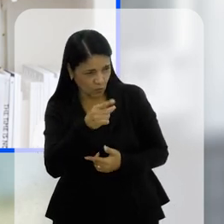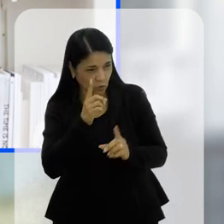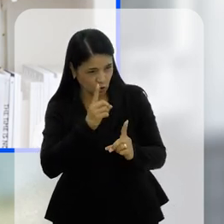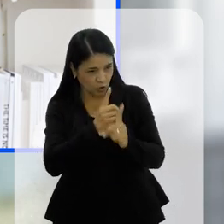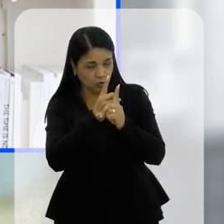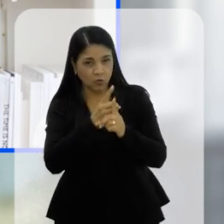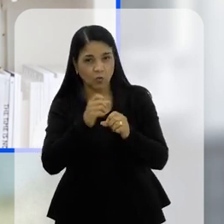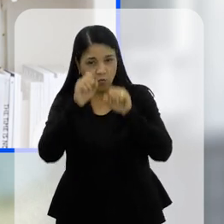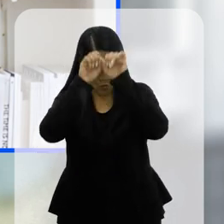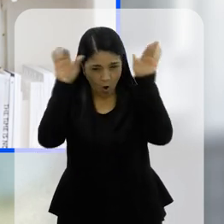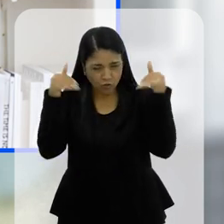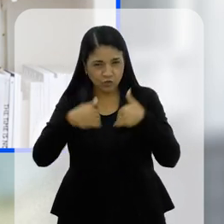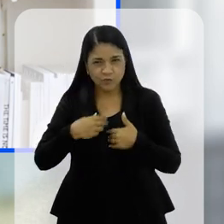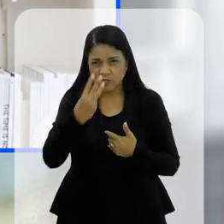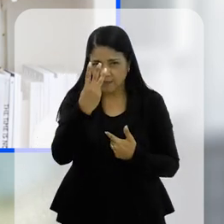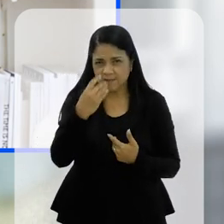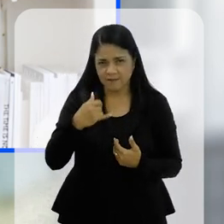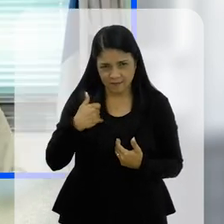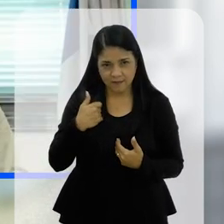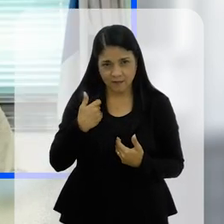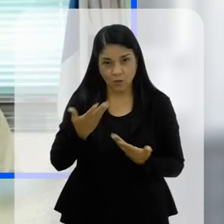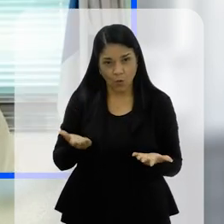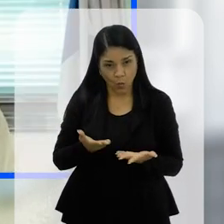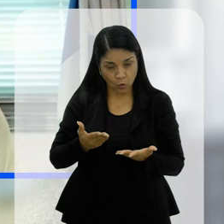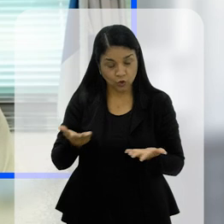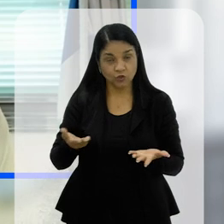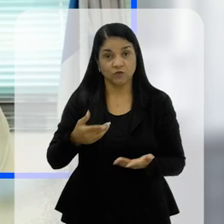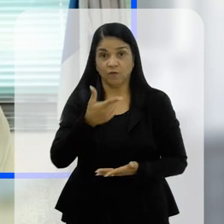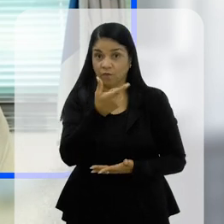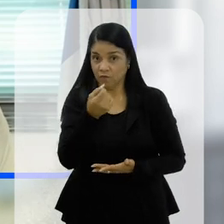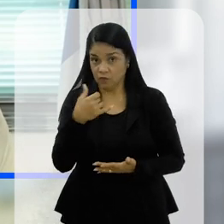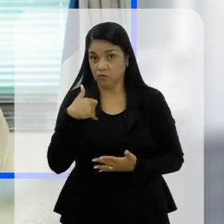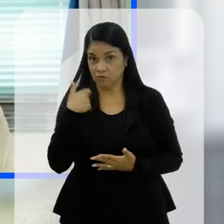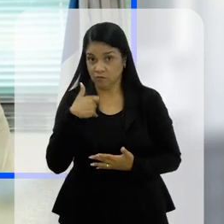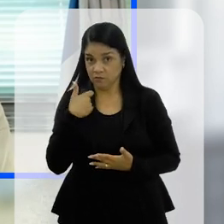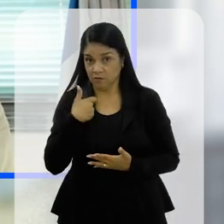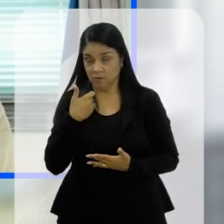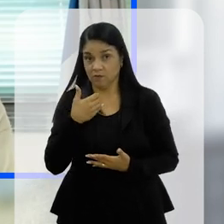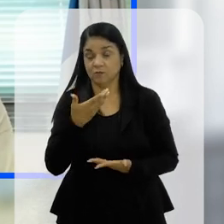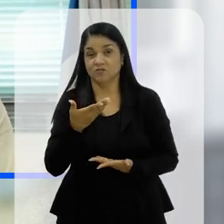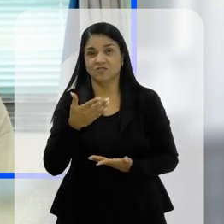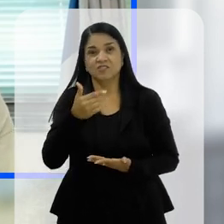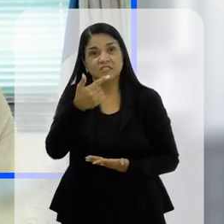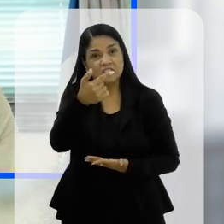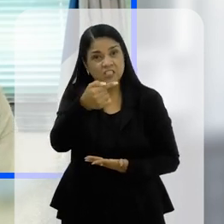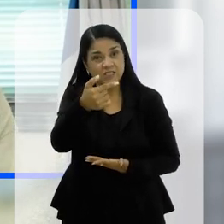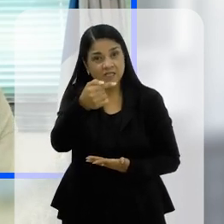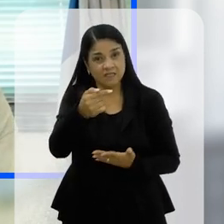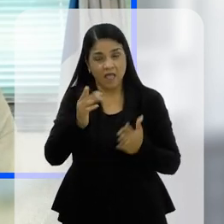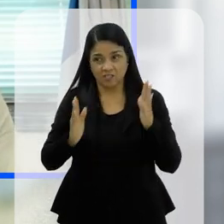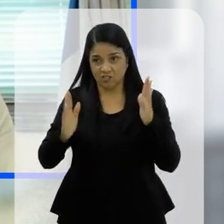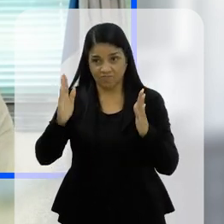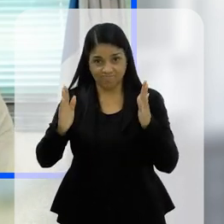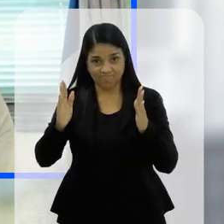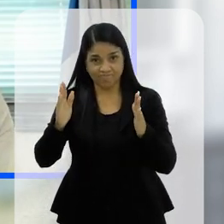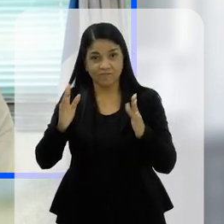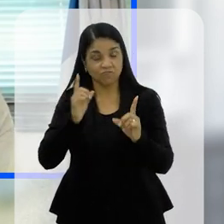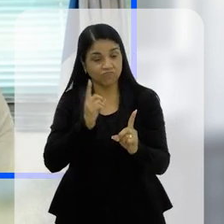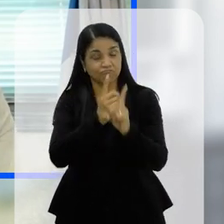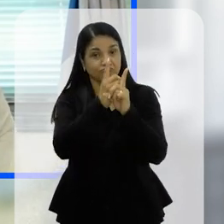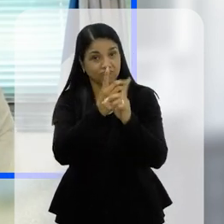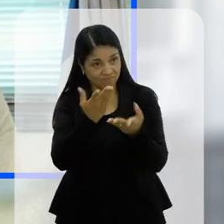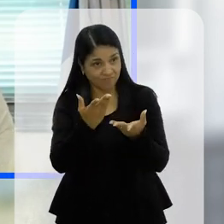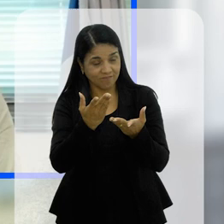engano, acho que ele foi diagnosticado com autismo aos 3 anos de idade, hoje ele está com 20, né, então temos aí 17 anos desde o